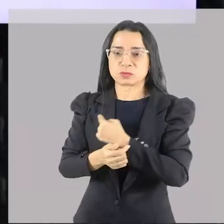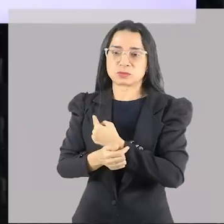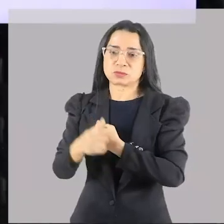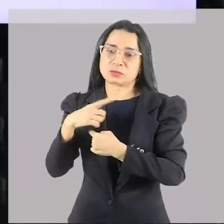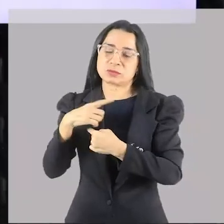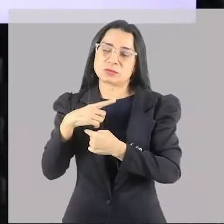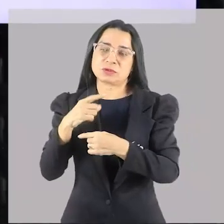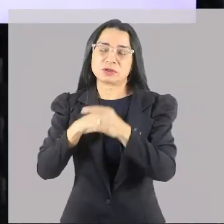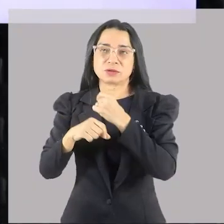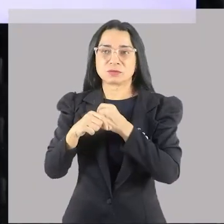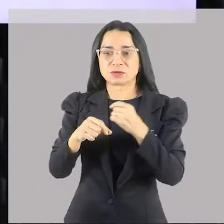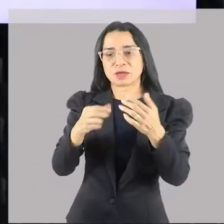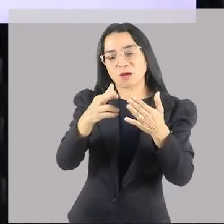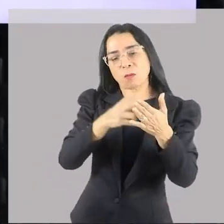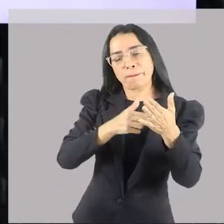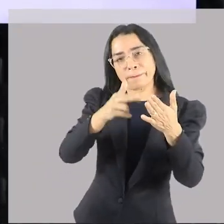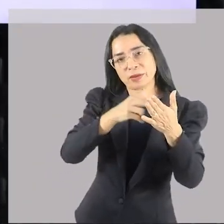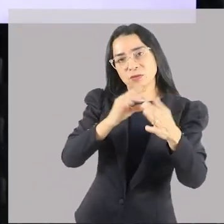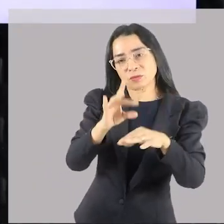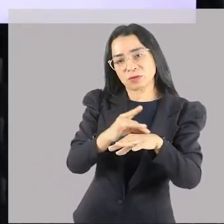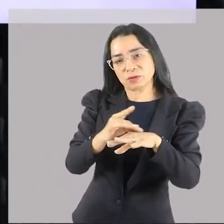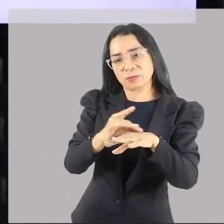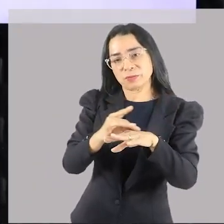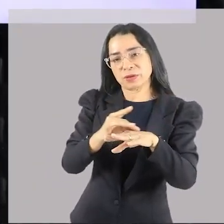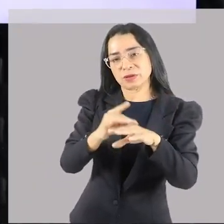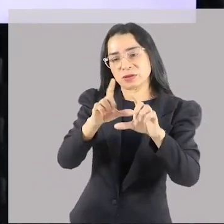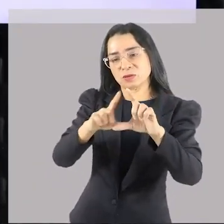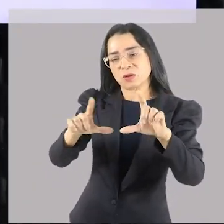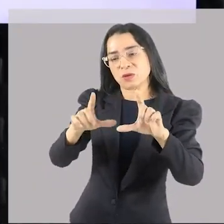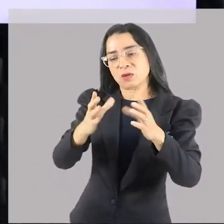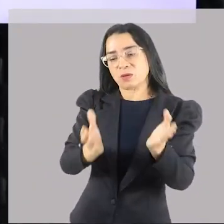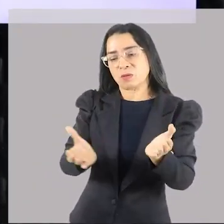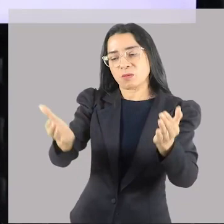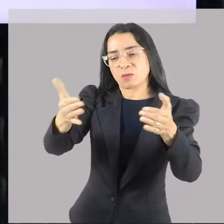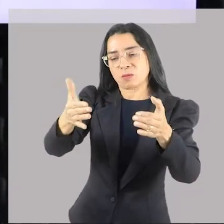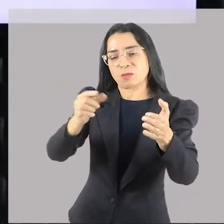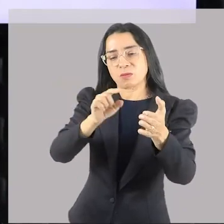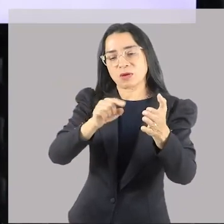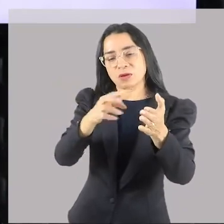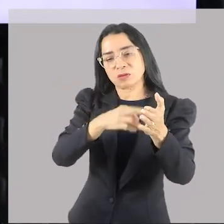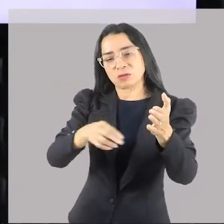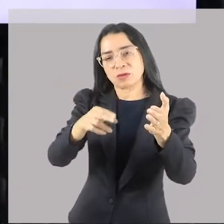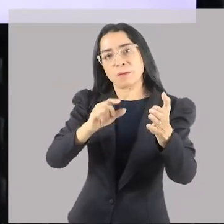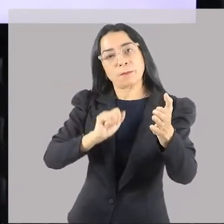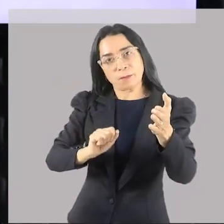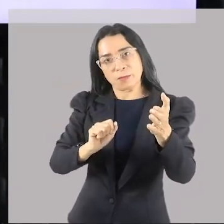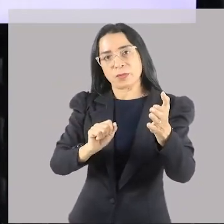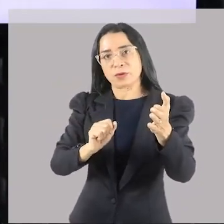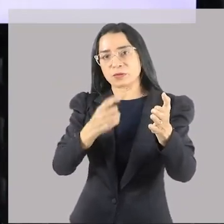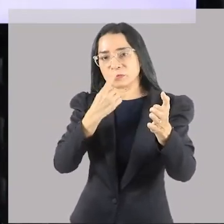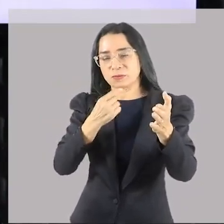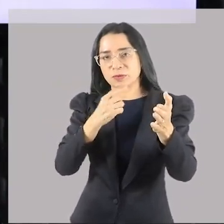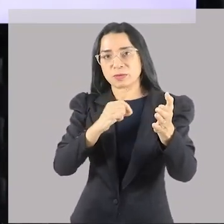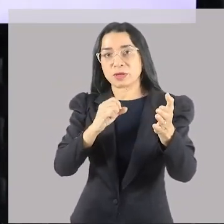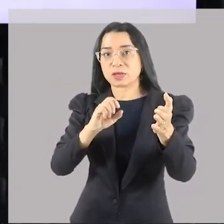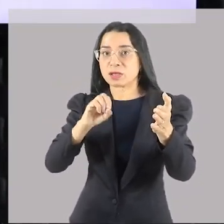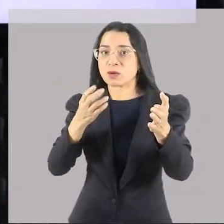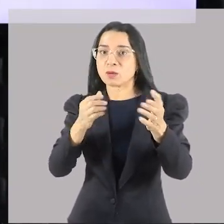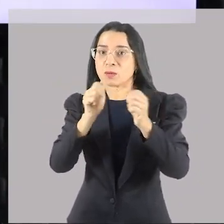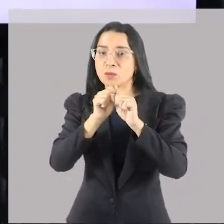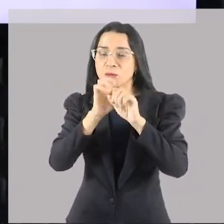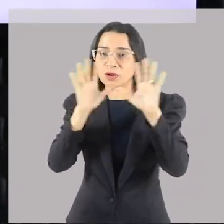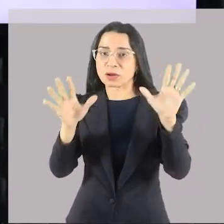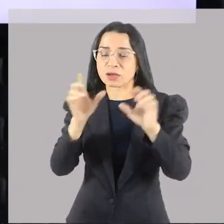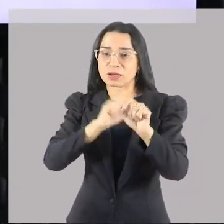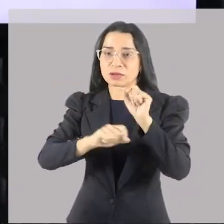pinturas pretas sobre o fundo da cor do vaso, que a cerâmica pode ser vermelha da cor da telha, barro, ou mais clara, que a gente chama de